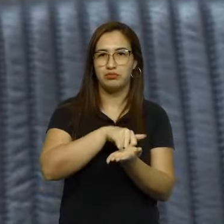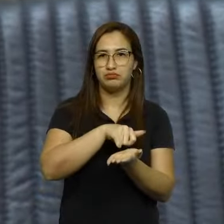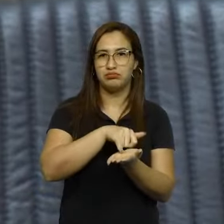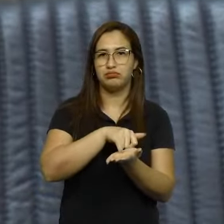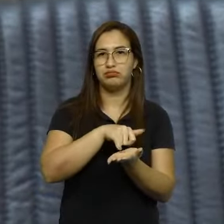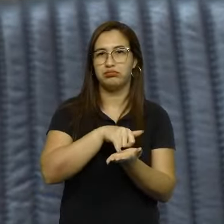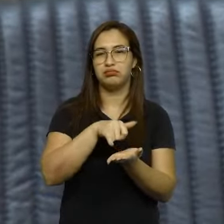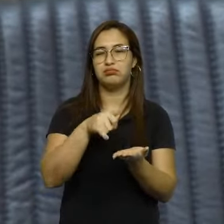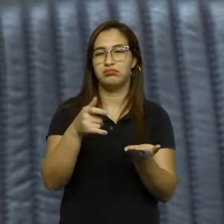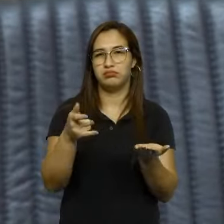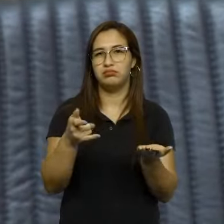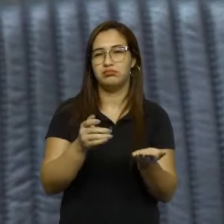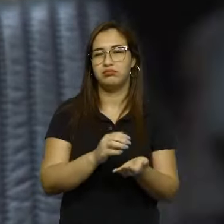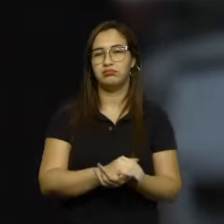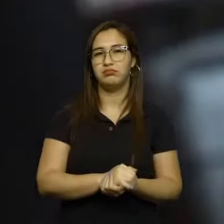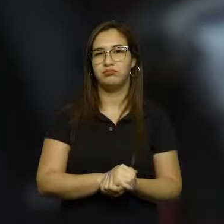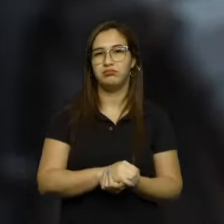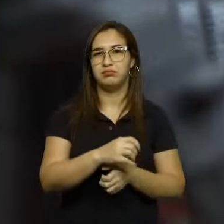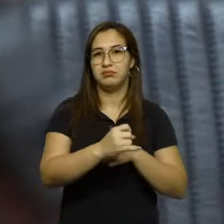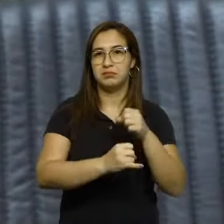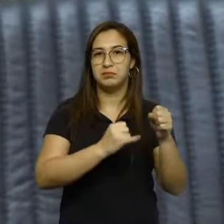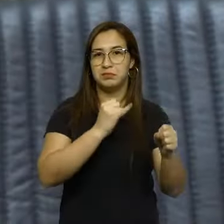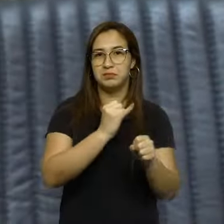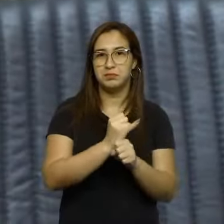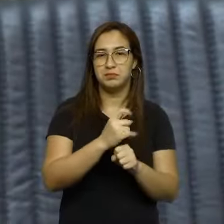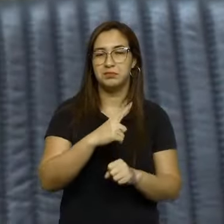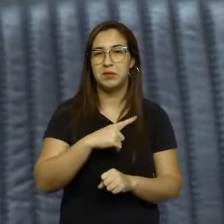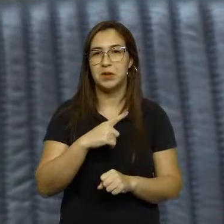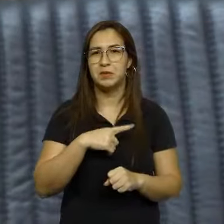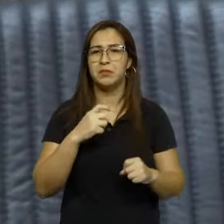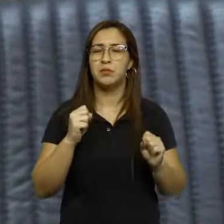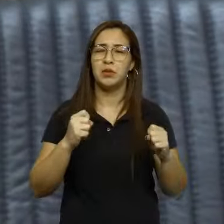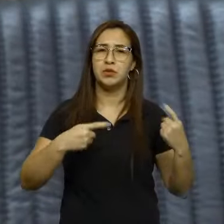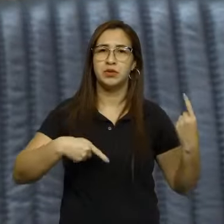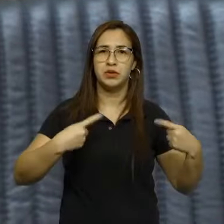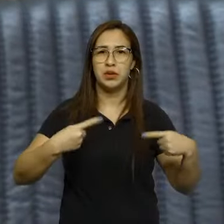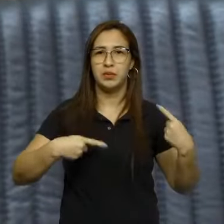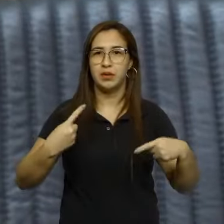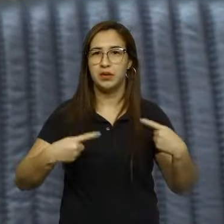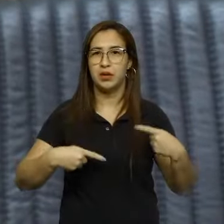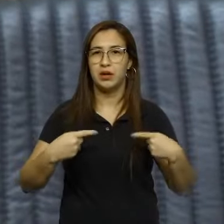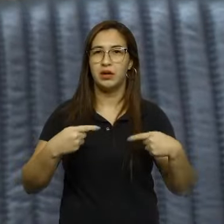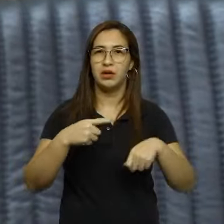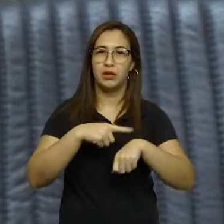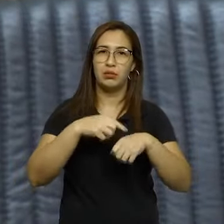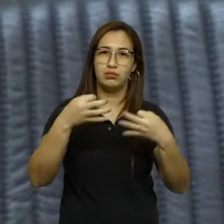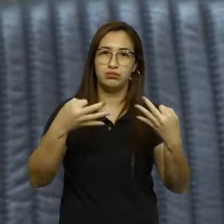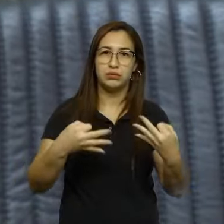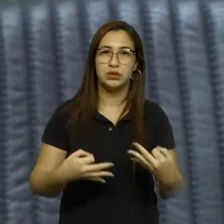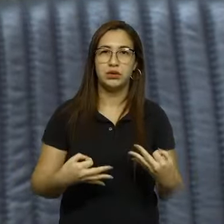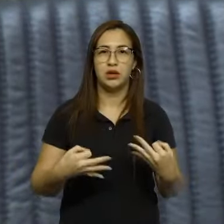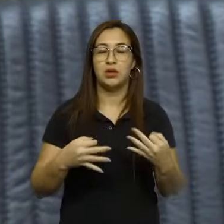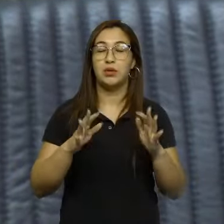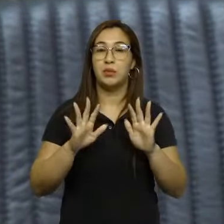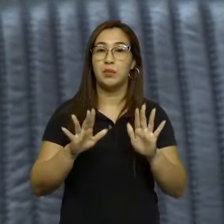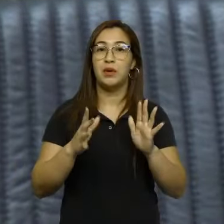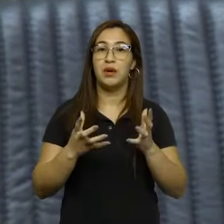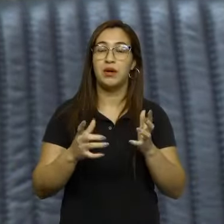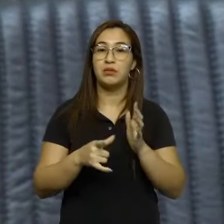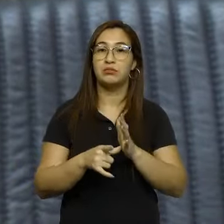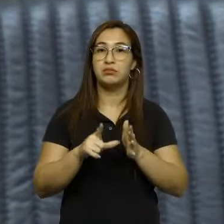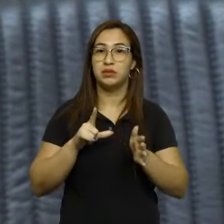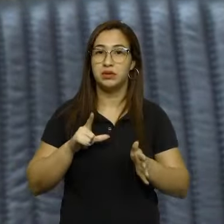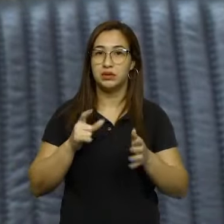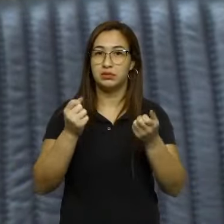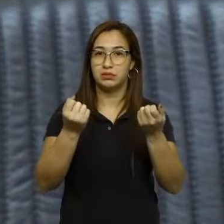teria a oportunidade de debatê-lo no momento certo, mas quero aqui antecipar, senhor presidente